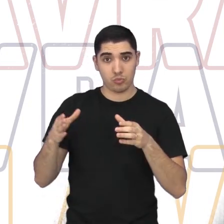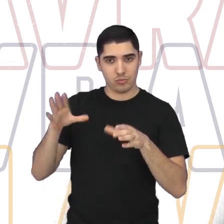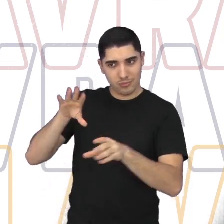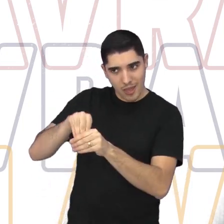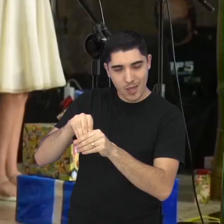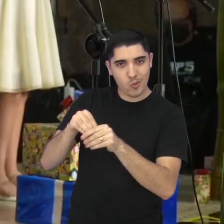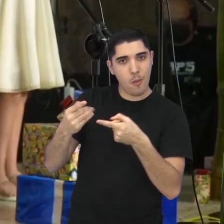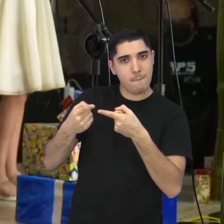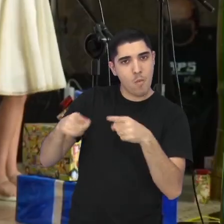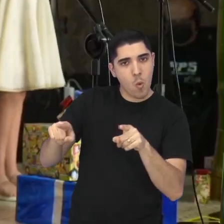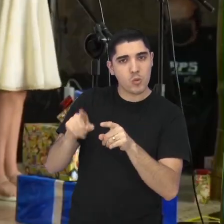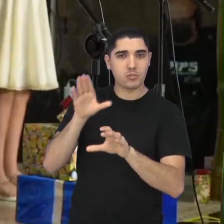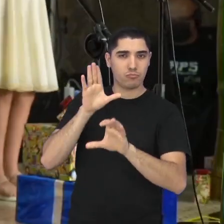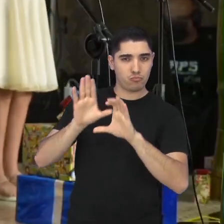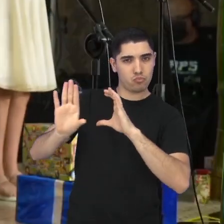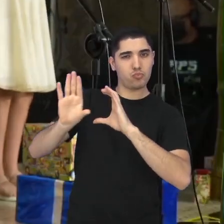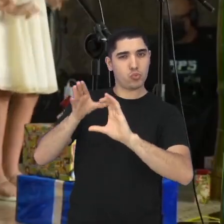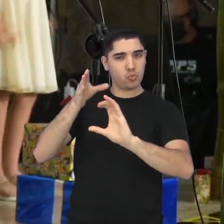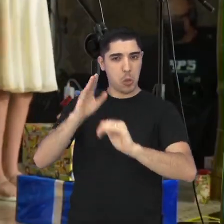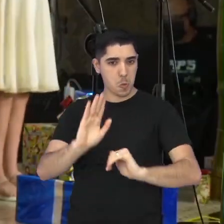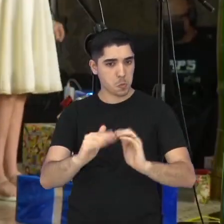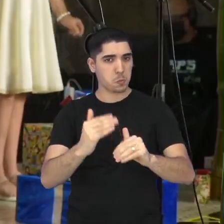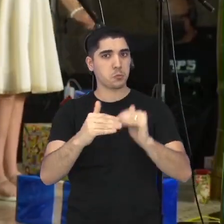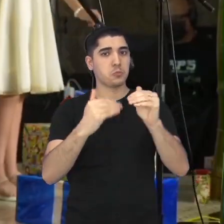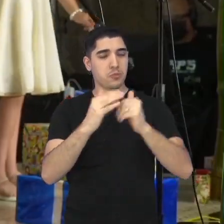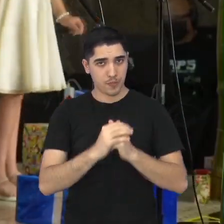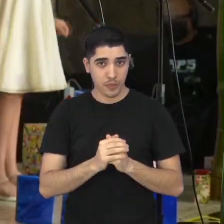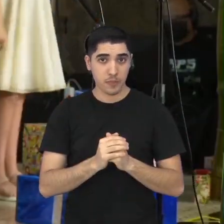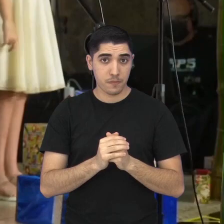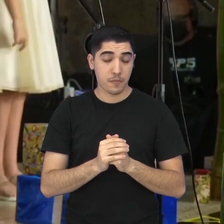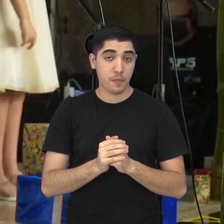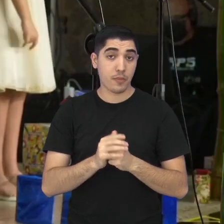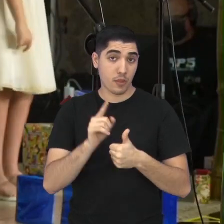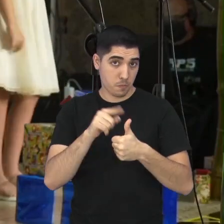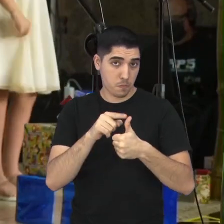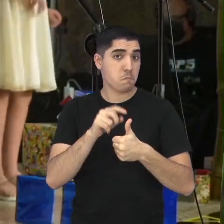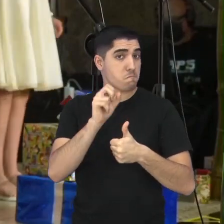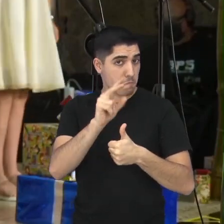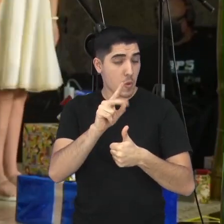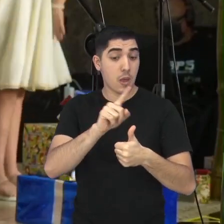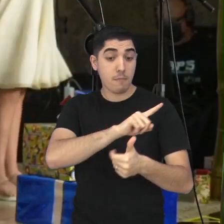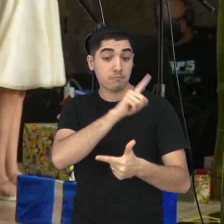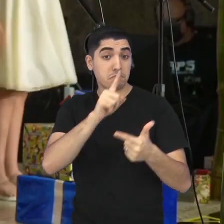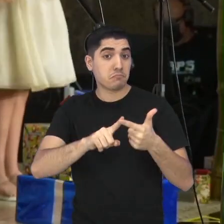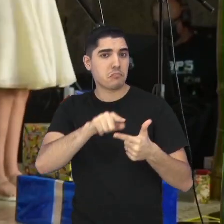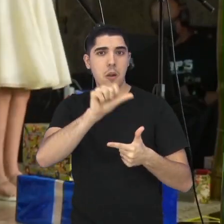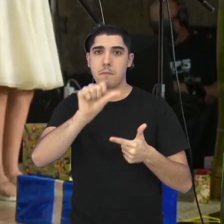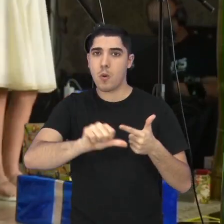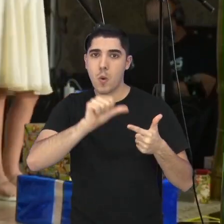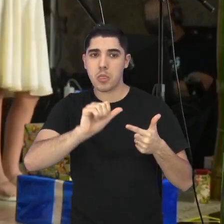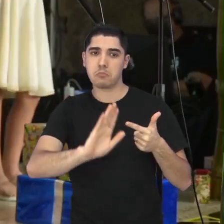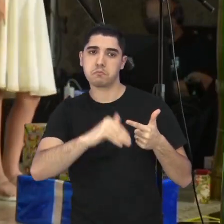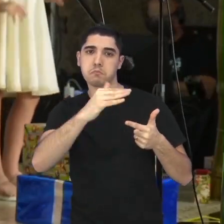coro, musicalmente falando, comportamento,